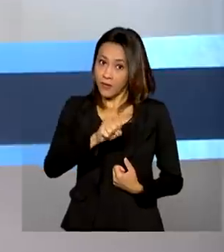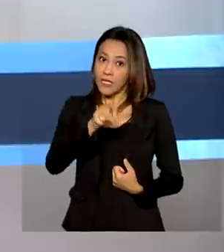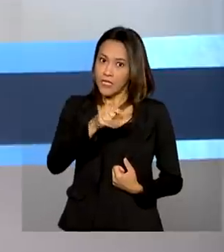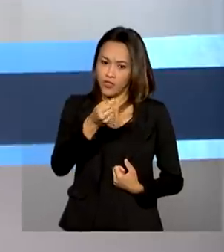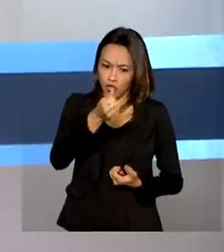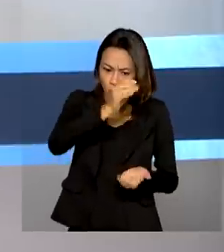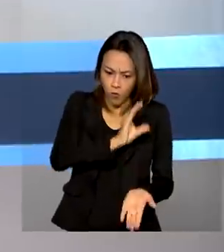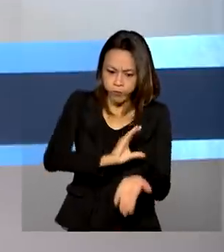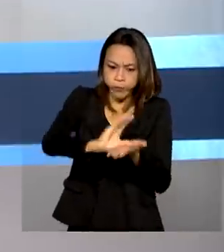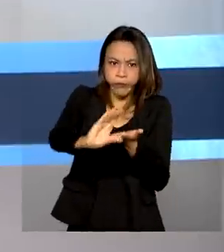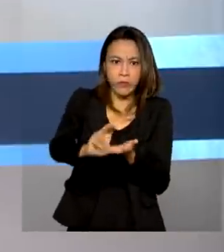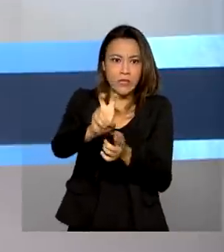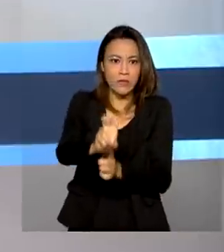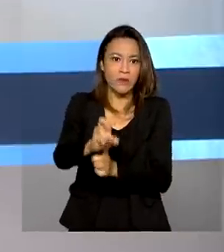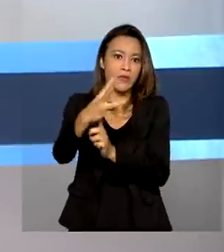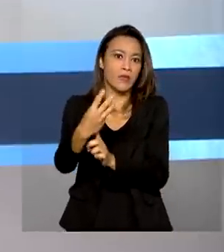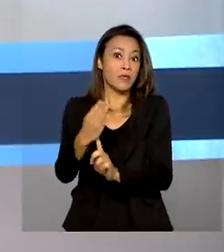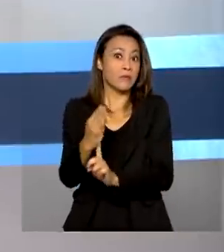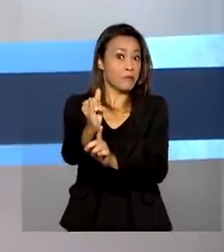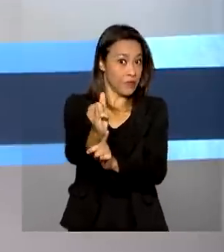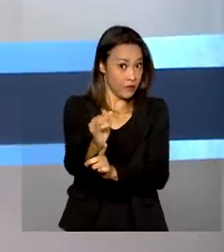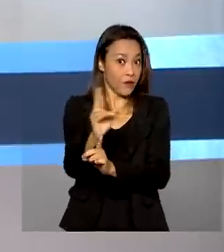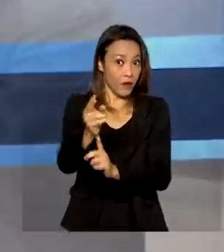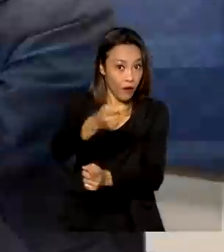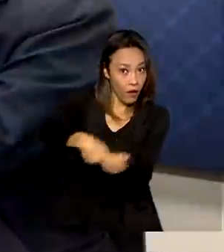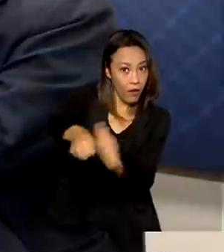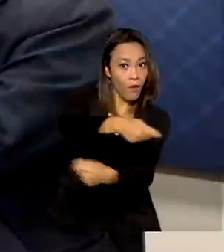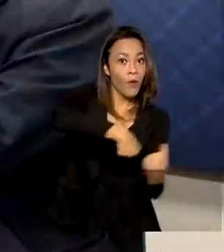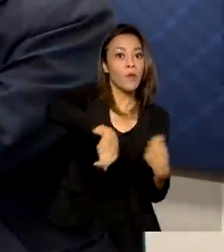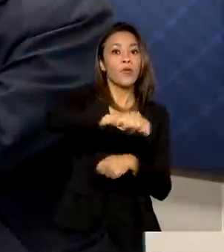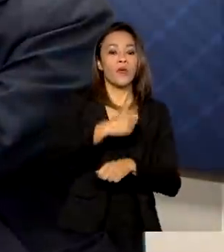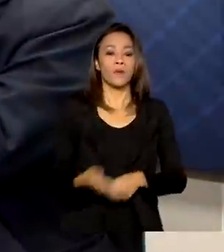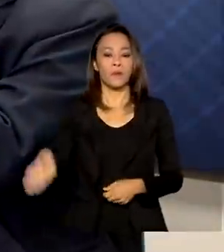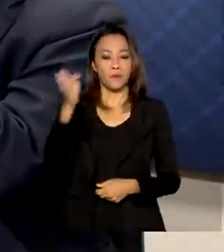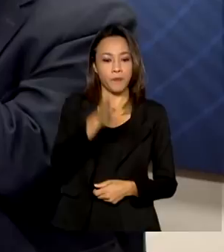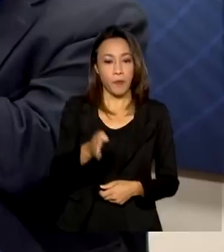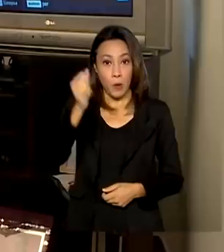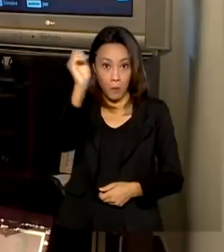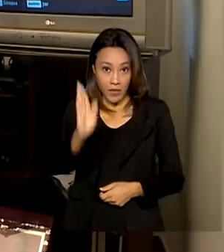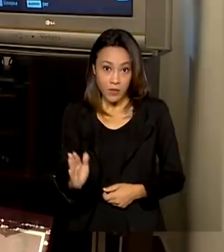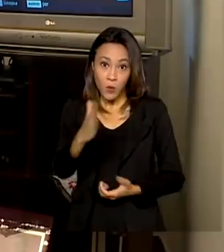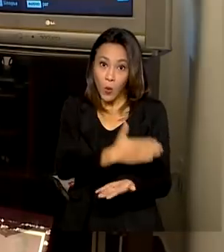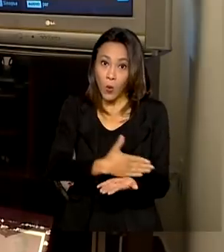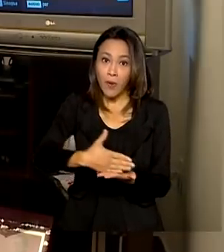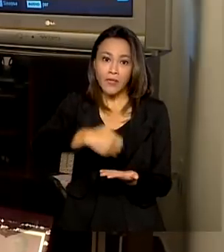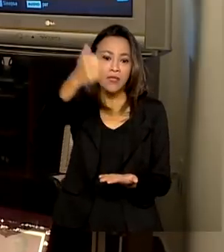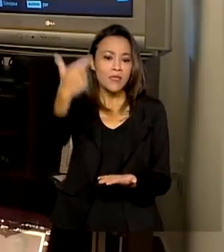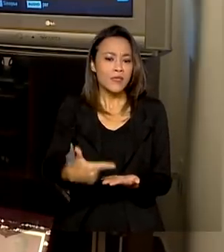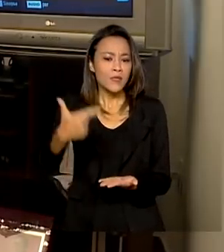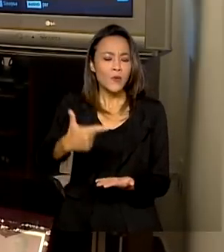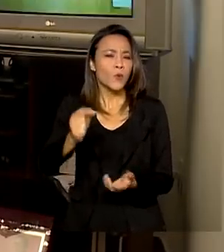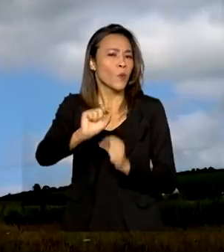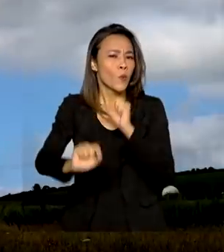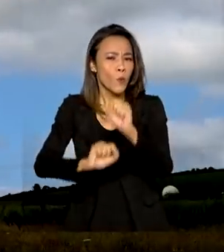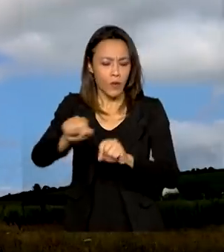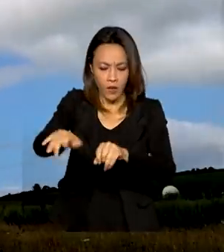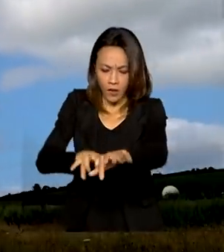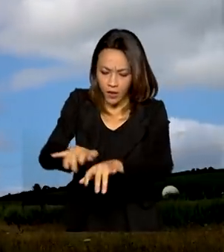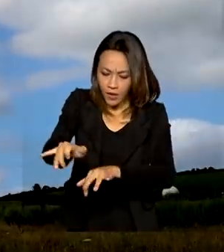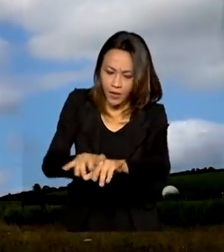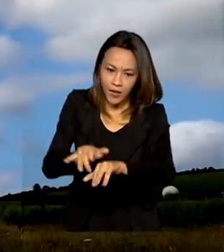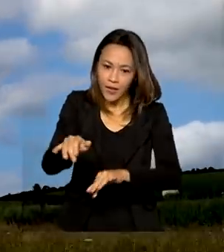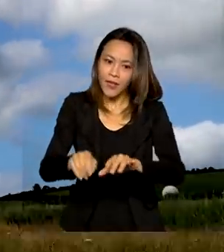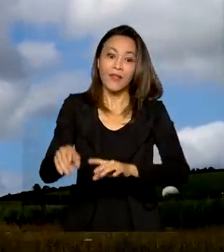53 bilhões de reais na economia. Brasil inicia a segunda fase da digitalização da TV aberta.